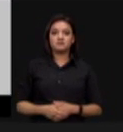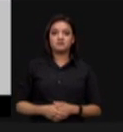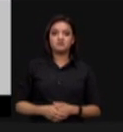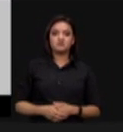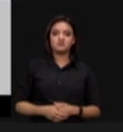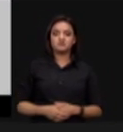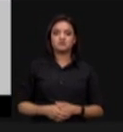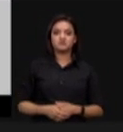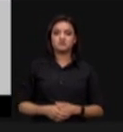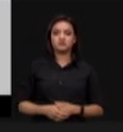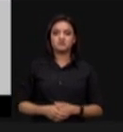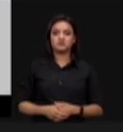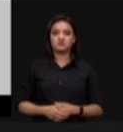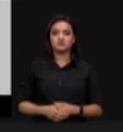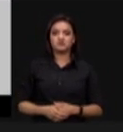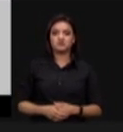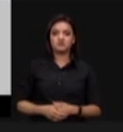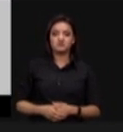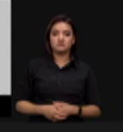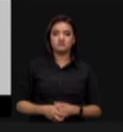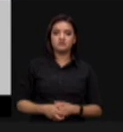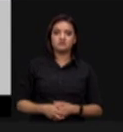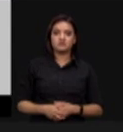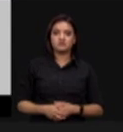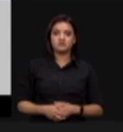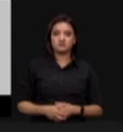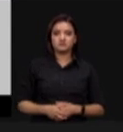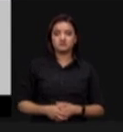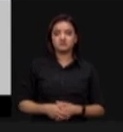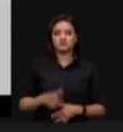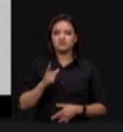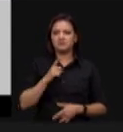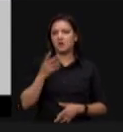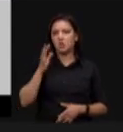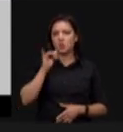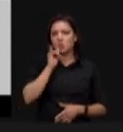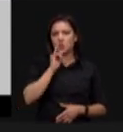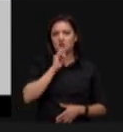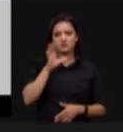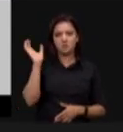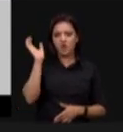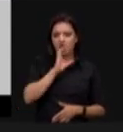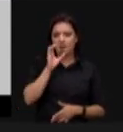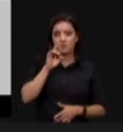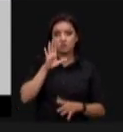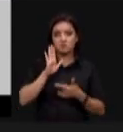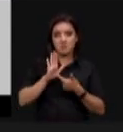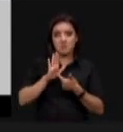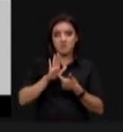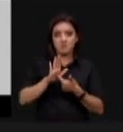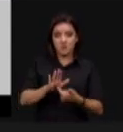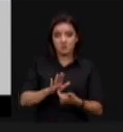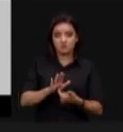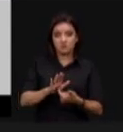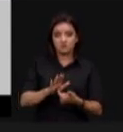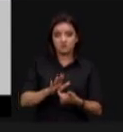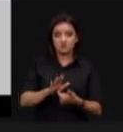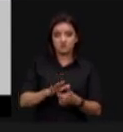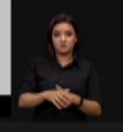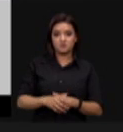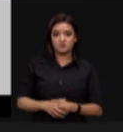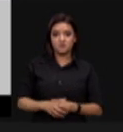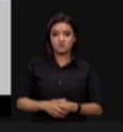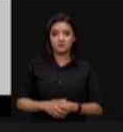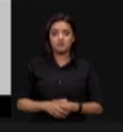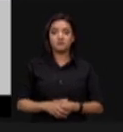agradeço muito que bem aqui é um rápido exemplo só para mostrar que logo que vem